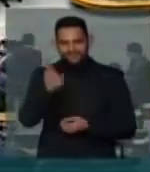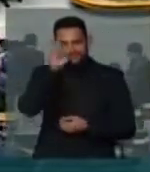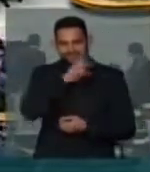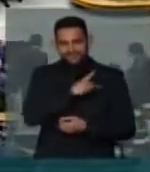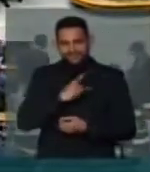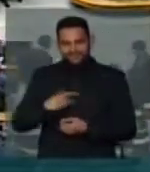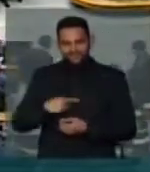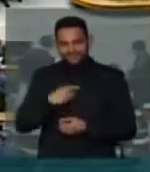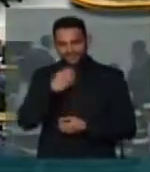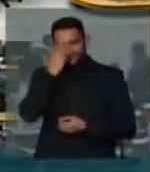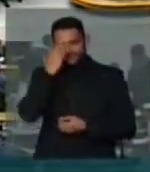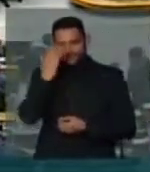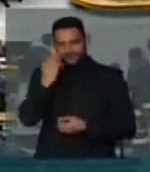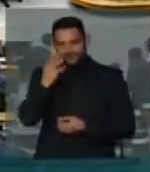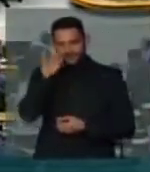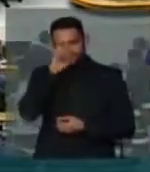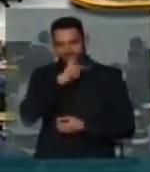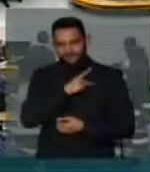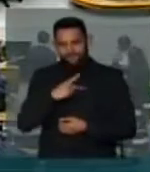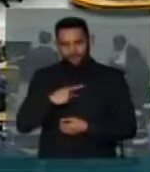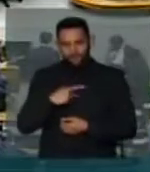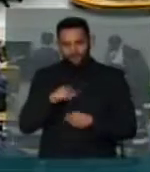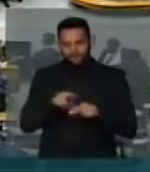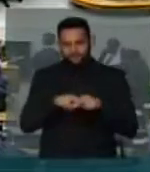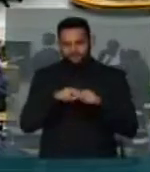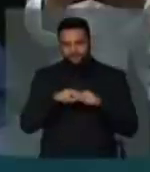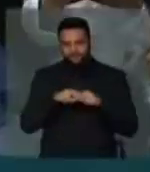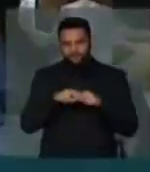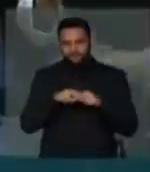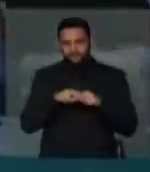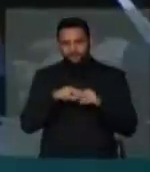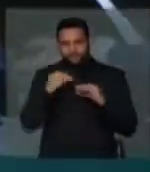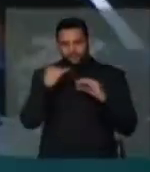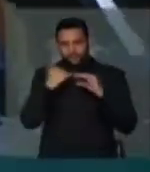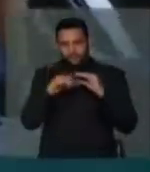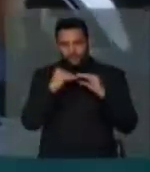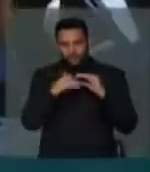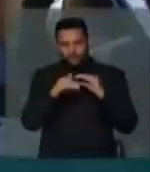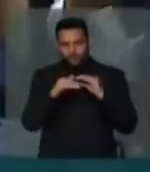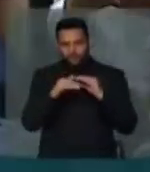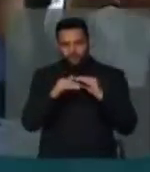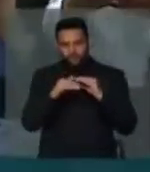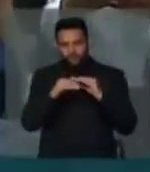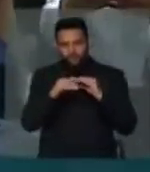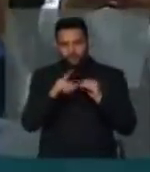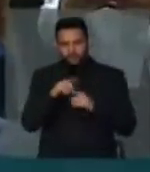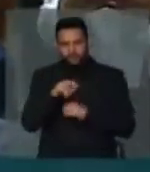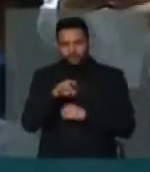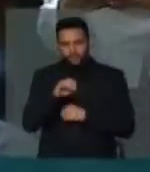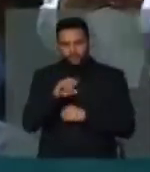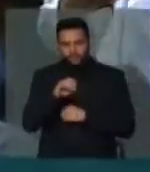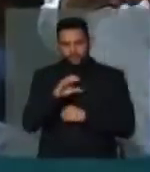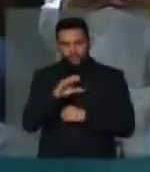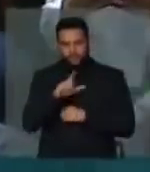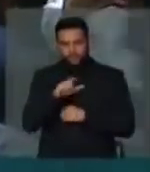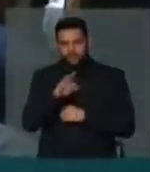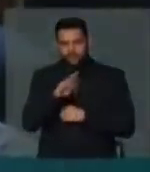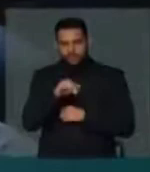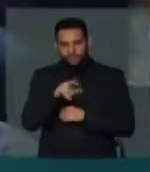obrigado presidente. Atendendo a um e-mail recebido do funcionário da Siretran de Colatina, em minha cidade,